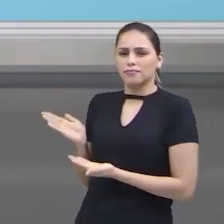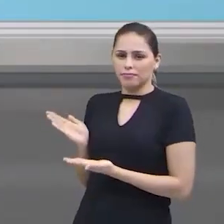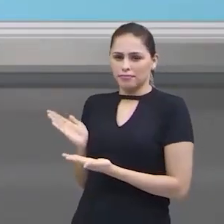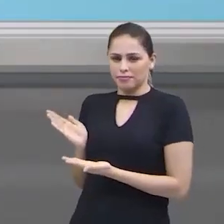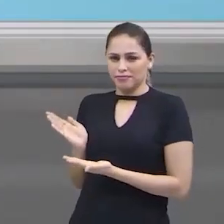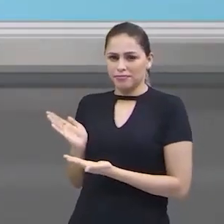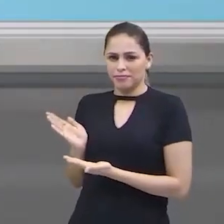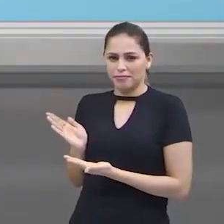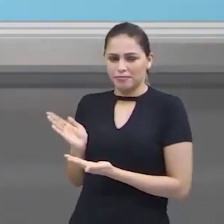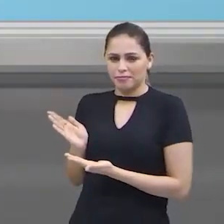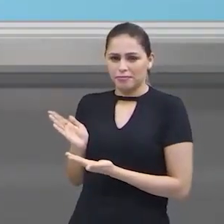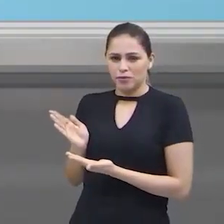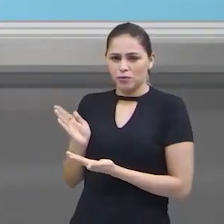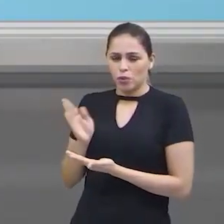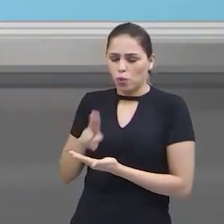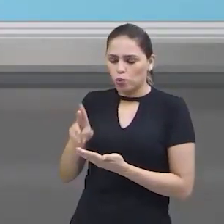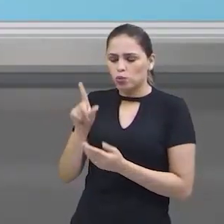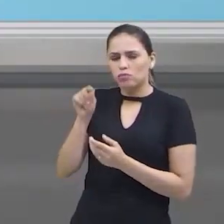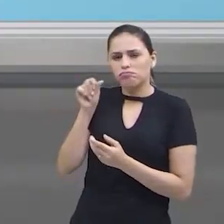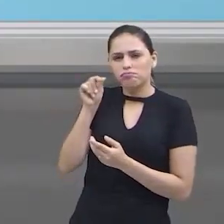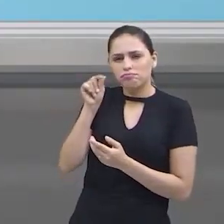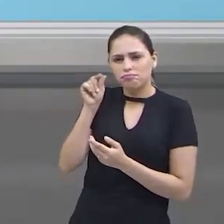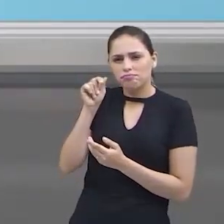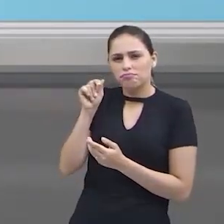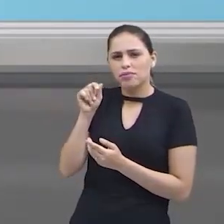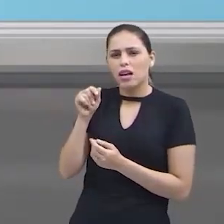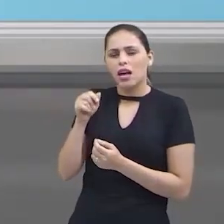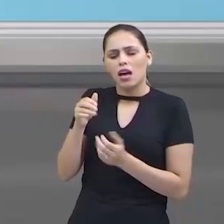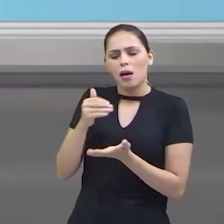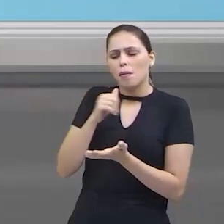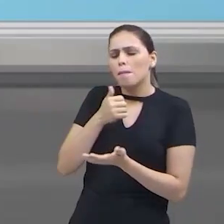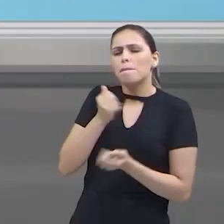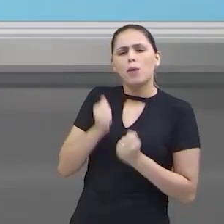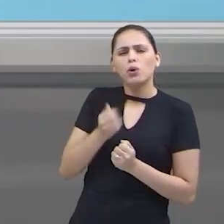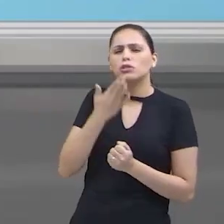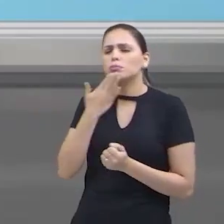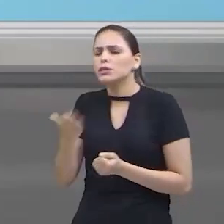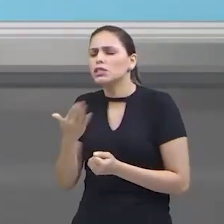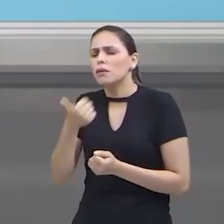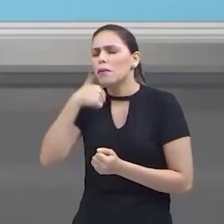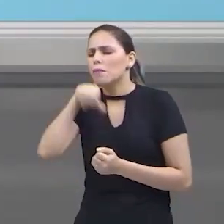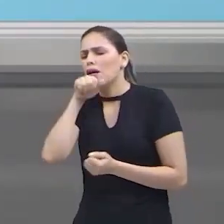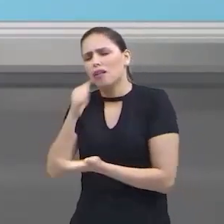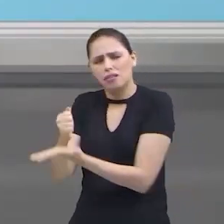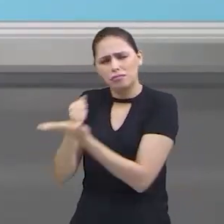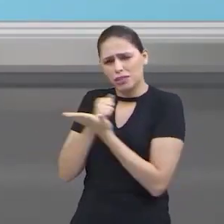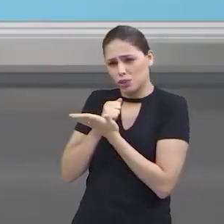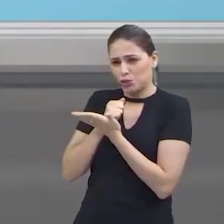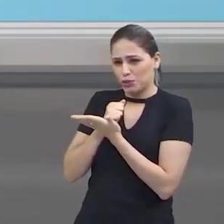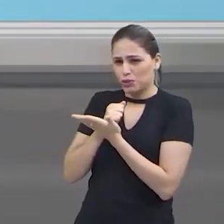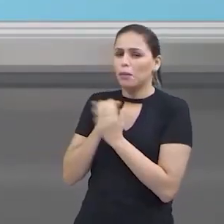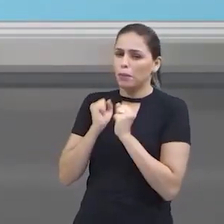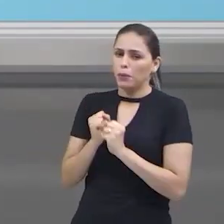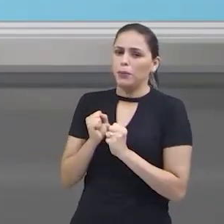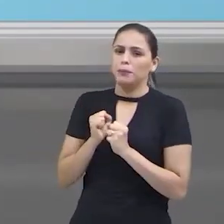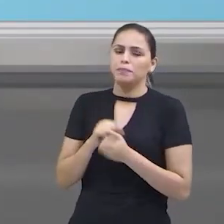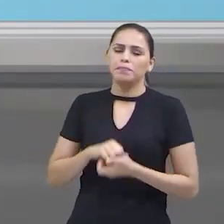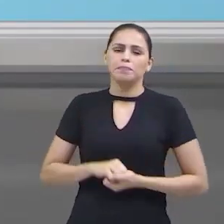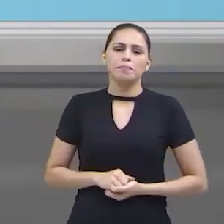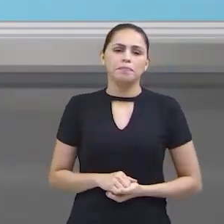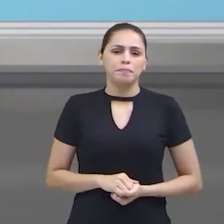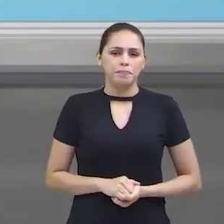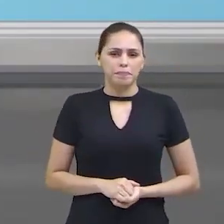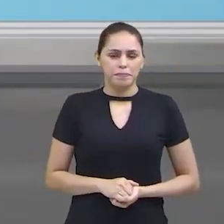Aqui, Trabalha o dedinho. É de ajuda do papai e da mamãe. Vamos fazer junto esse aviãozinho. Dobrei a folhinha. É?